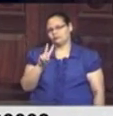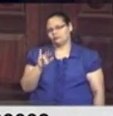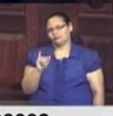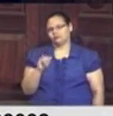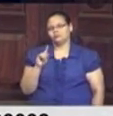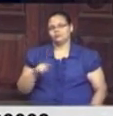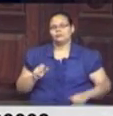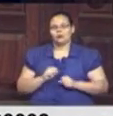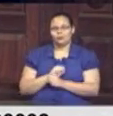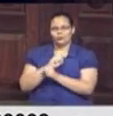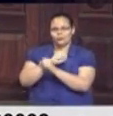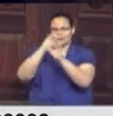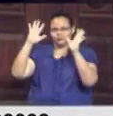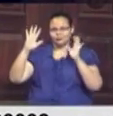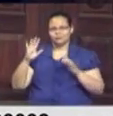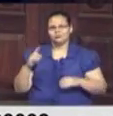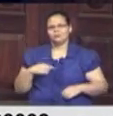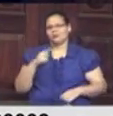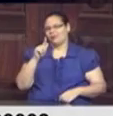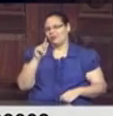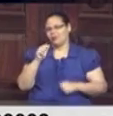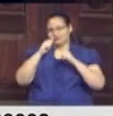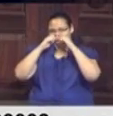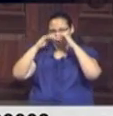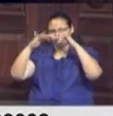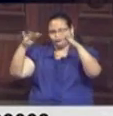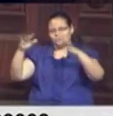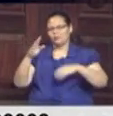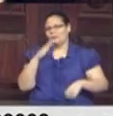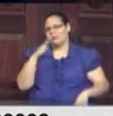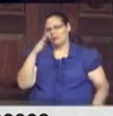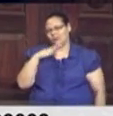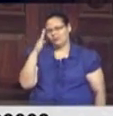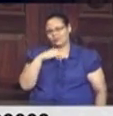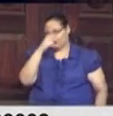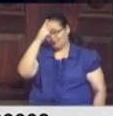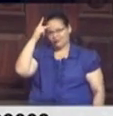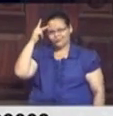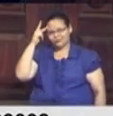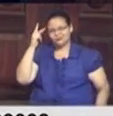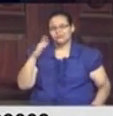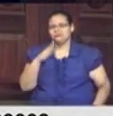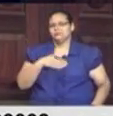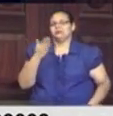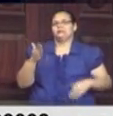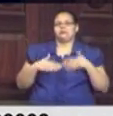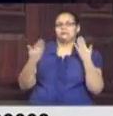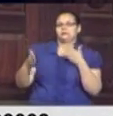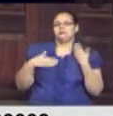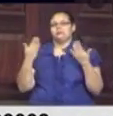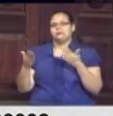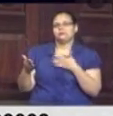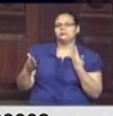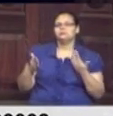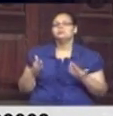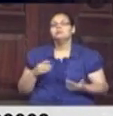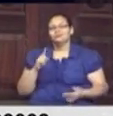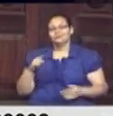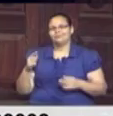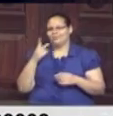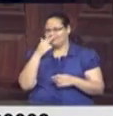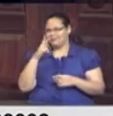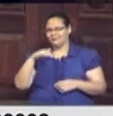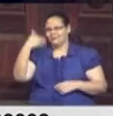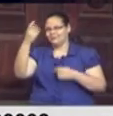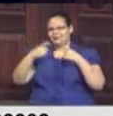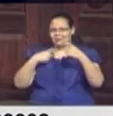Bombas estourando, gás lacrimogênio, gás de pimenta, as pessoas assustadas, um verdadeiro Estado de guerra